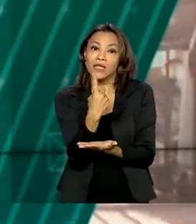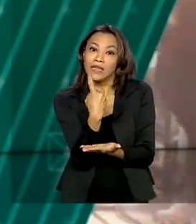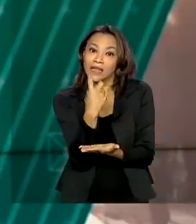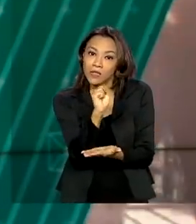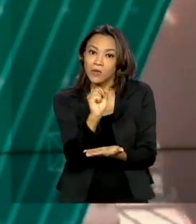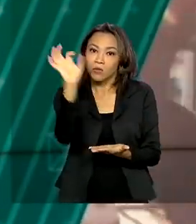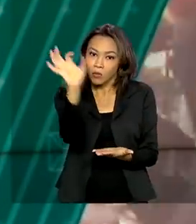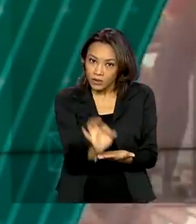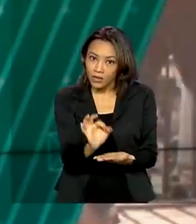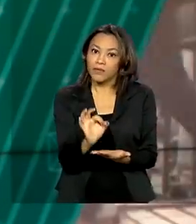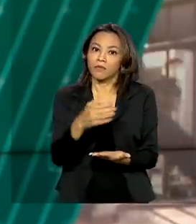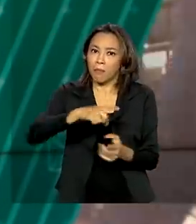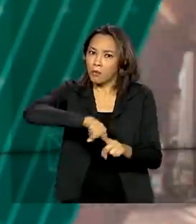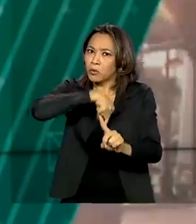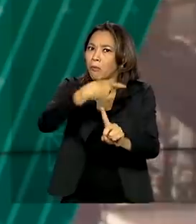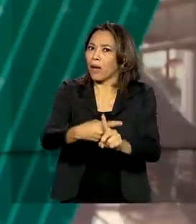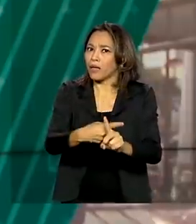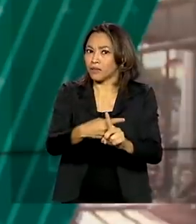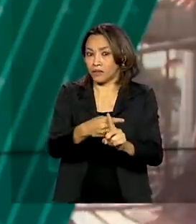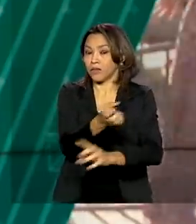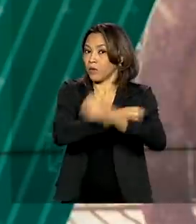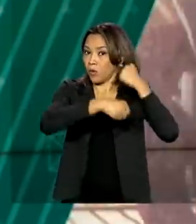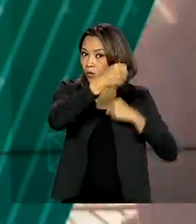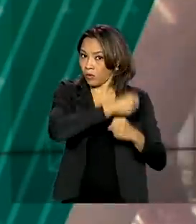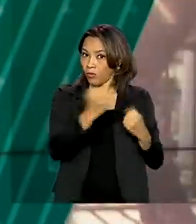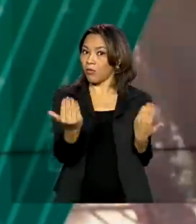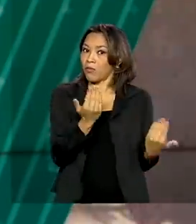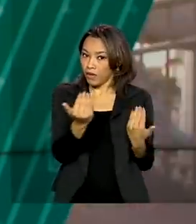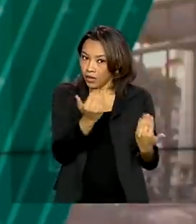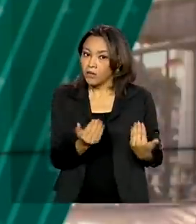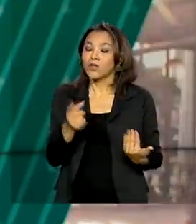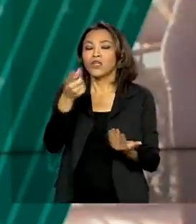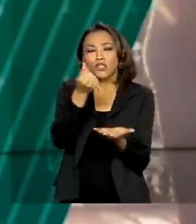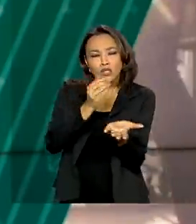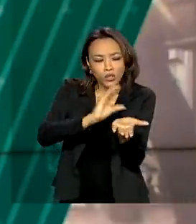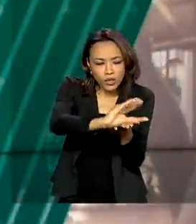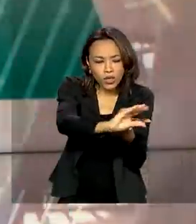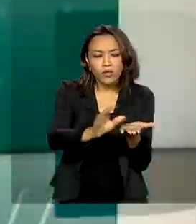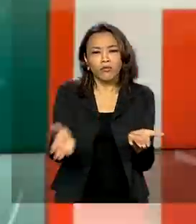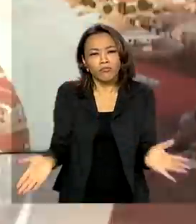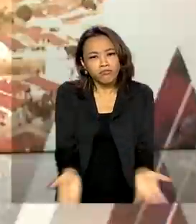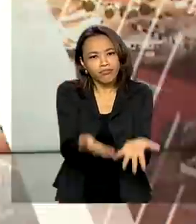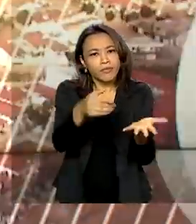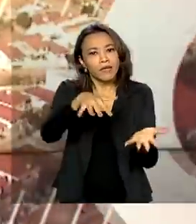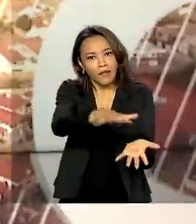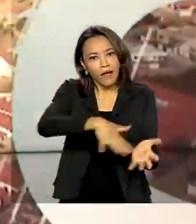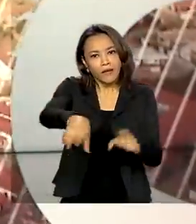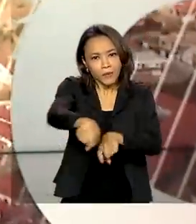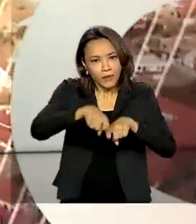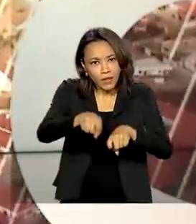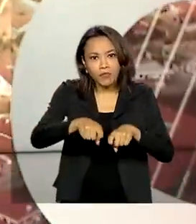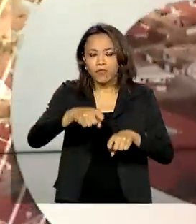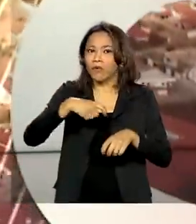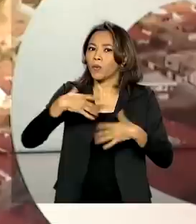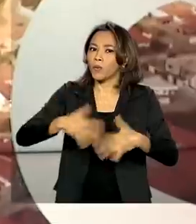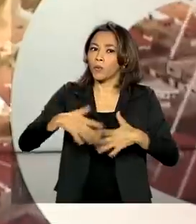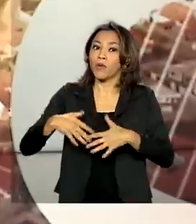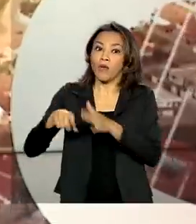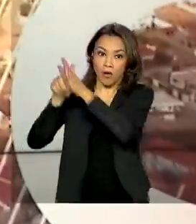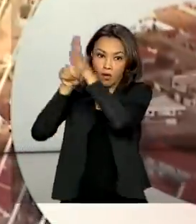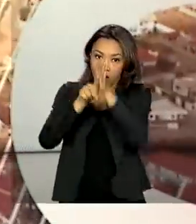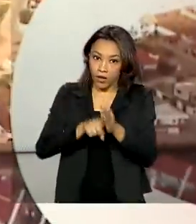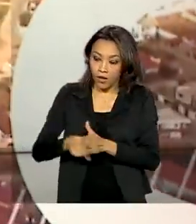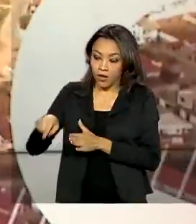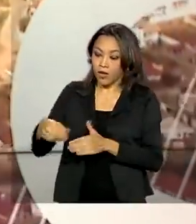período do ano anterior. Recursos para custeio e investimento no campo tiveram destaque, segundo o levantamento do Ministério da